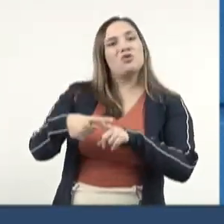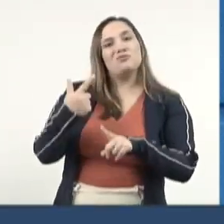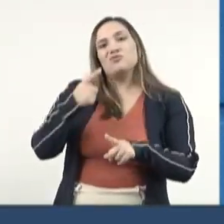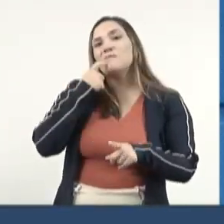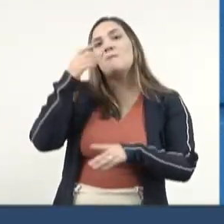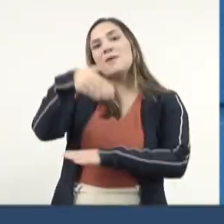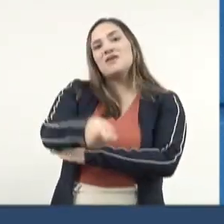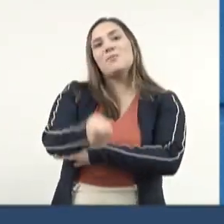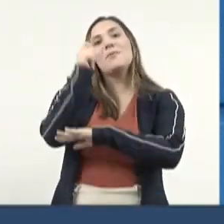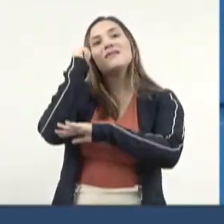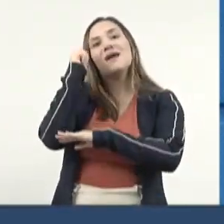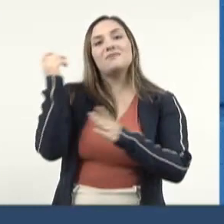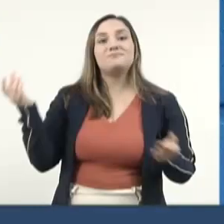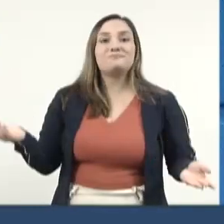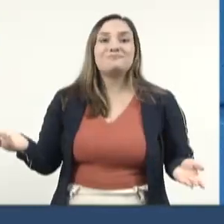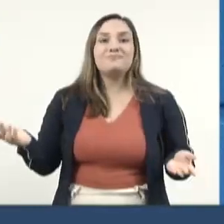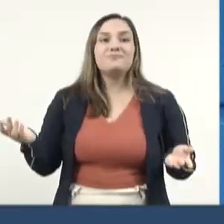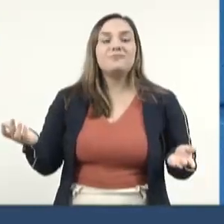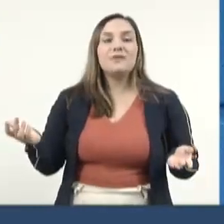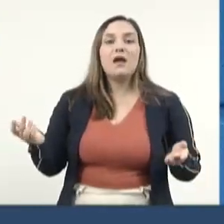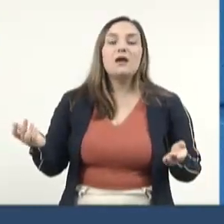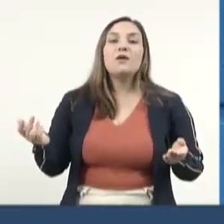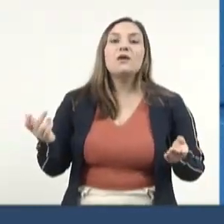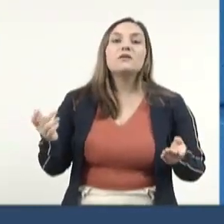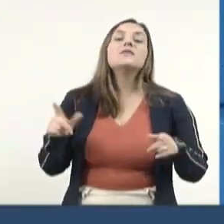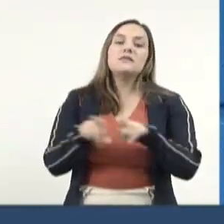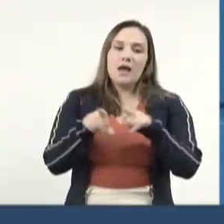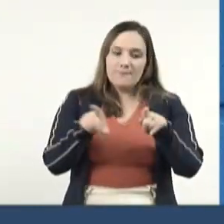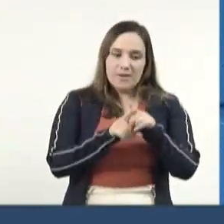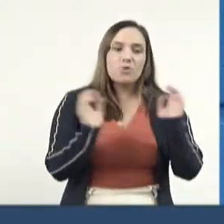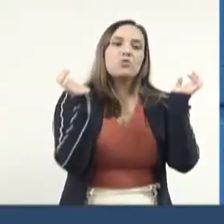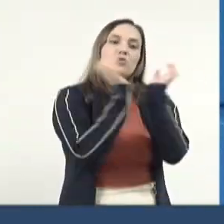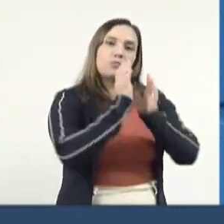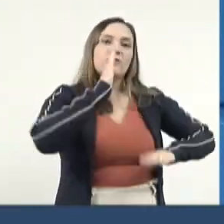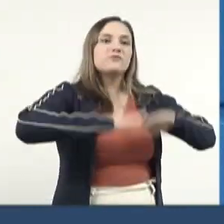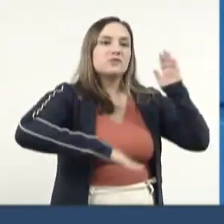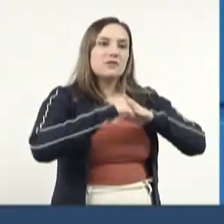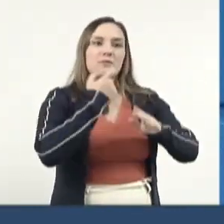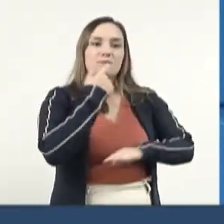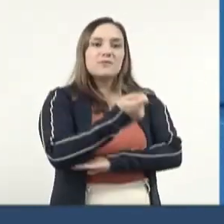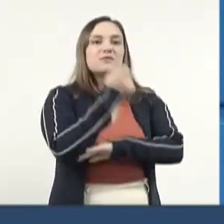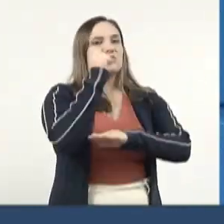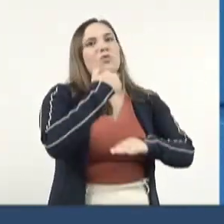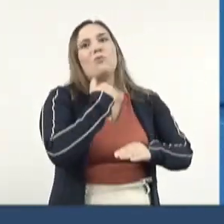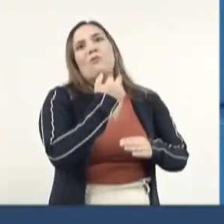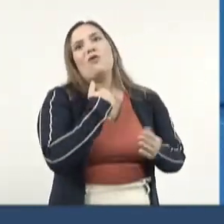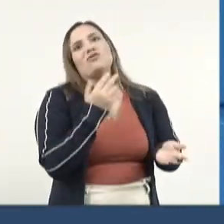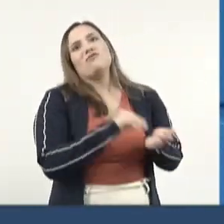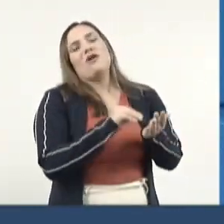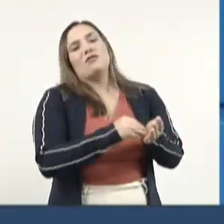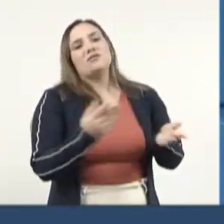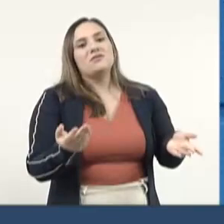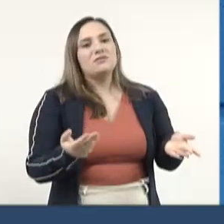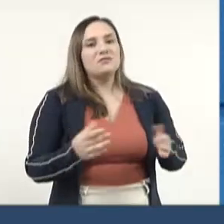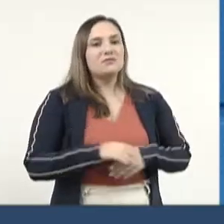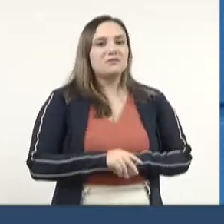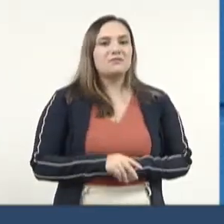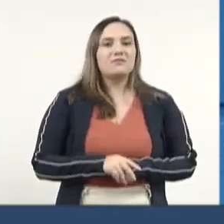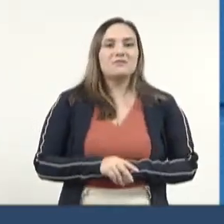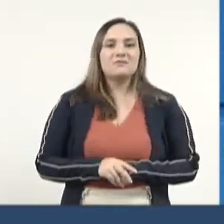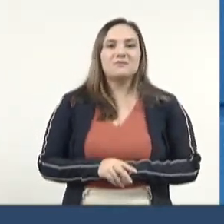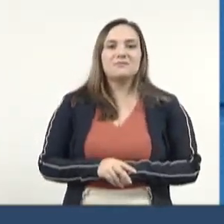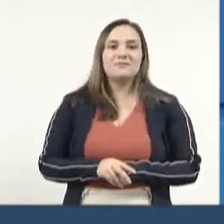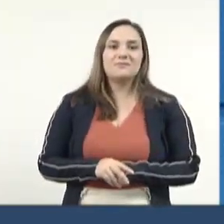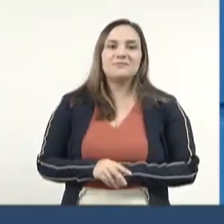mais peixe para pescar. A rede de pescadores dizia que eles não podiam ficar sem o peixe, na verdade, e com isso